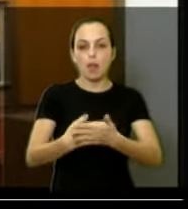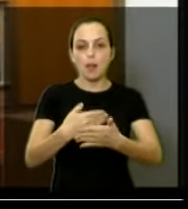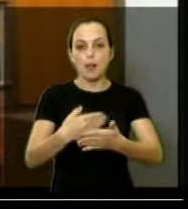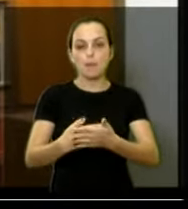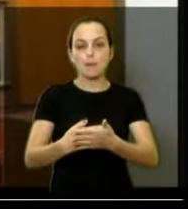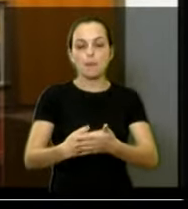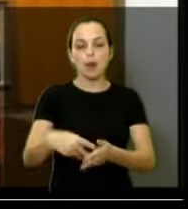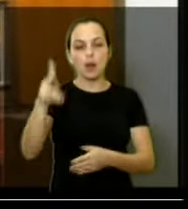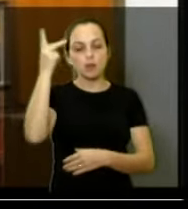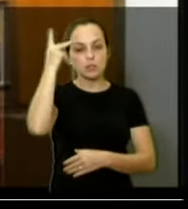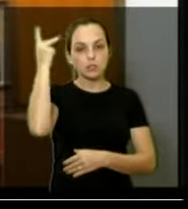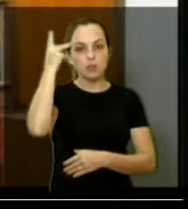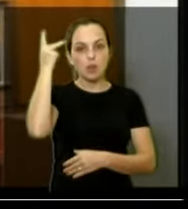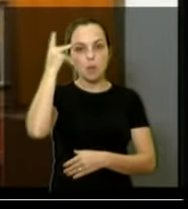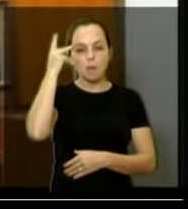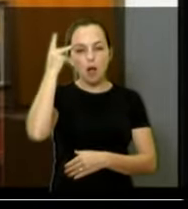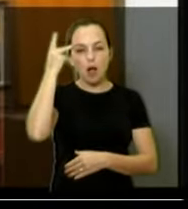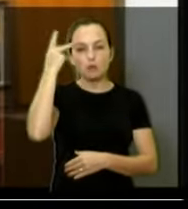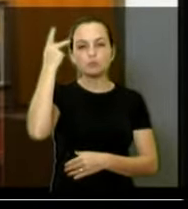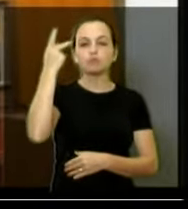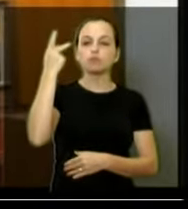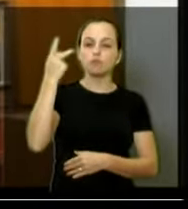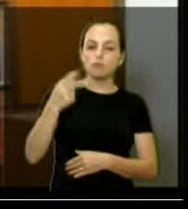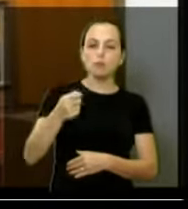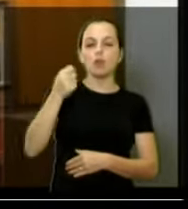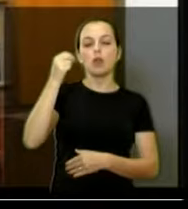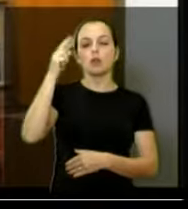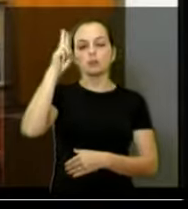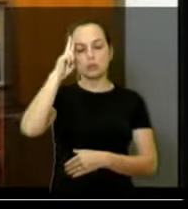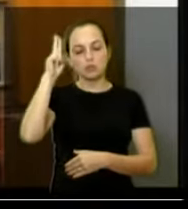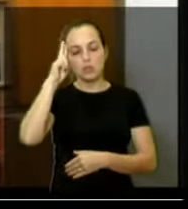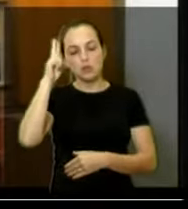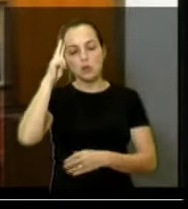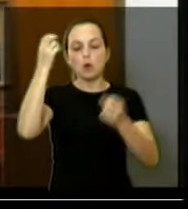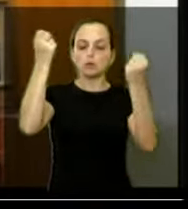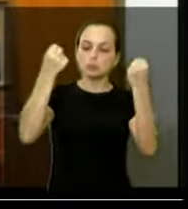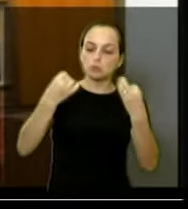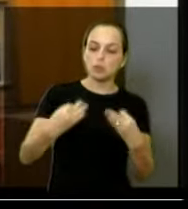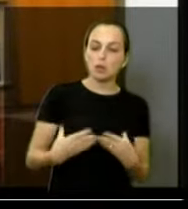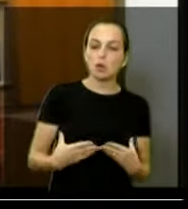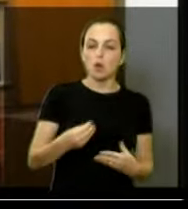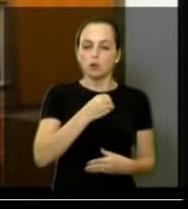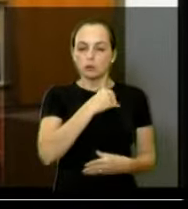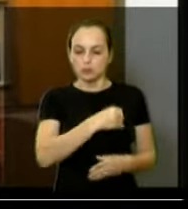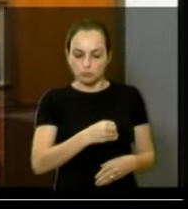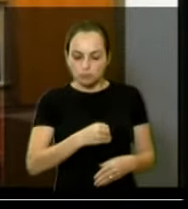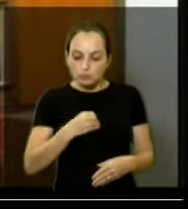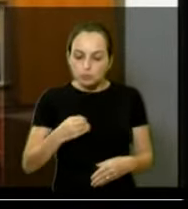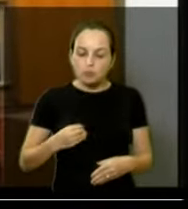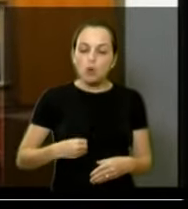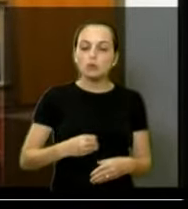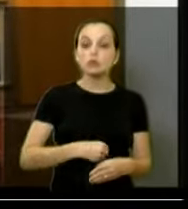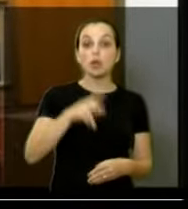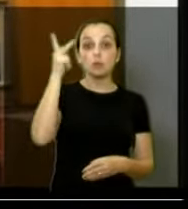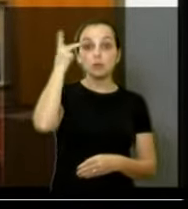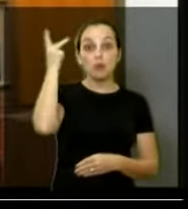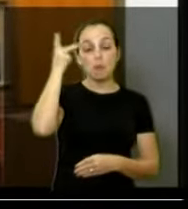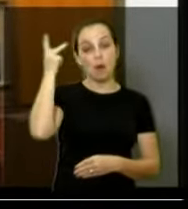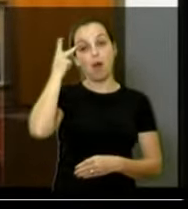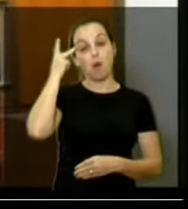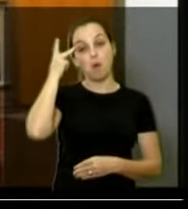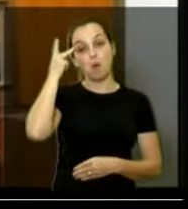Paulo. Teve um relato de uma senhora aqui que teve que fazer um exame muito delicado em São Paulo,